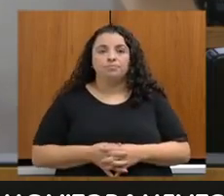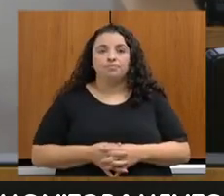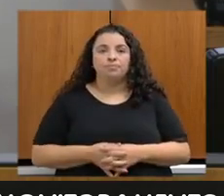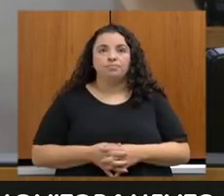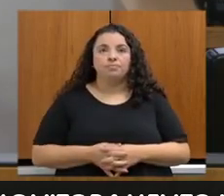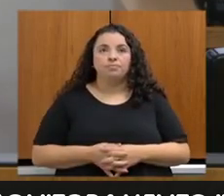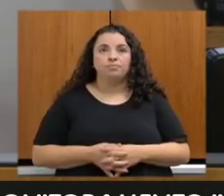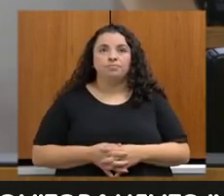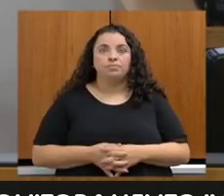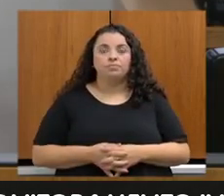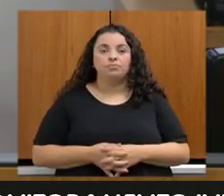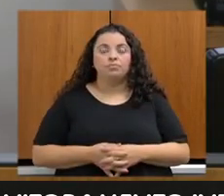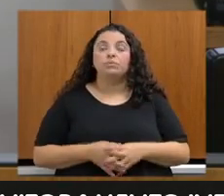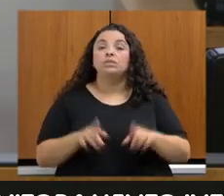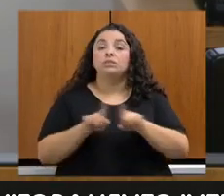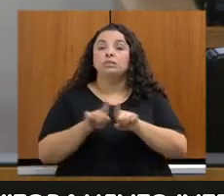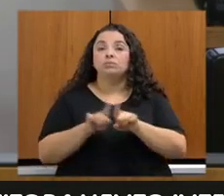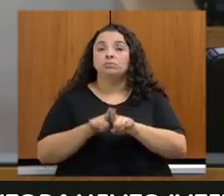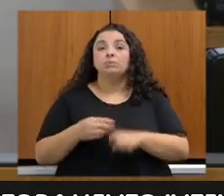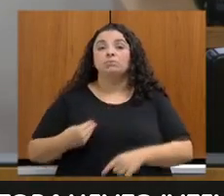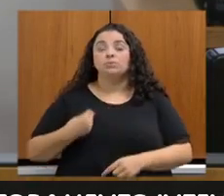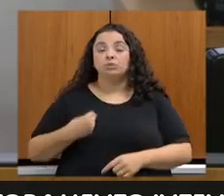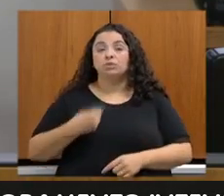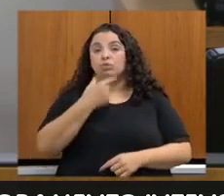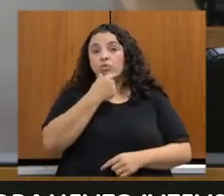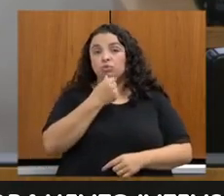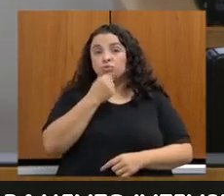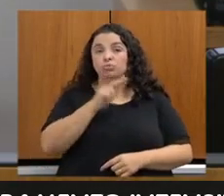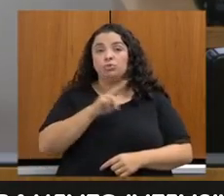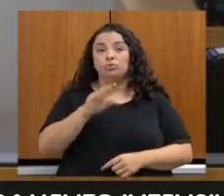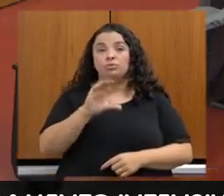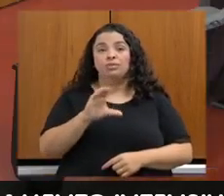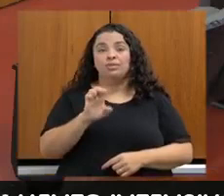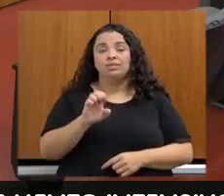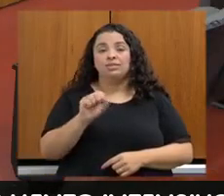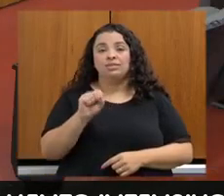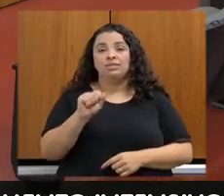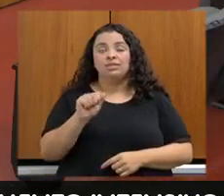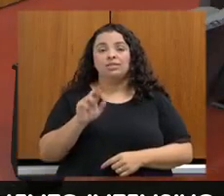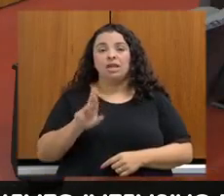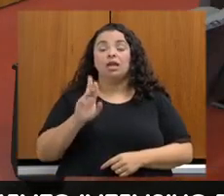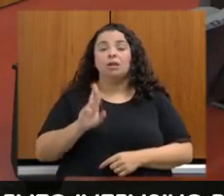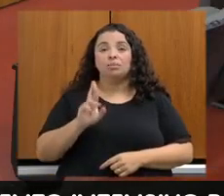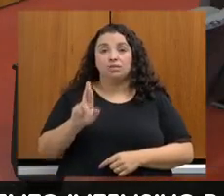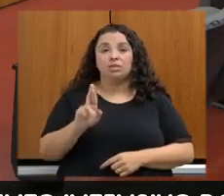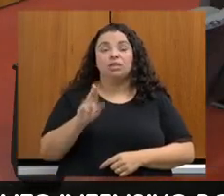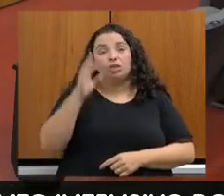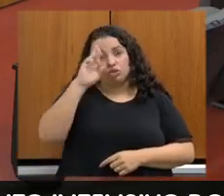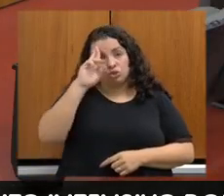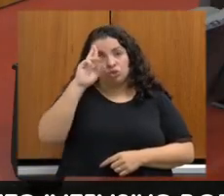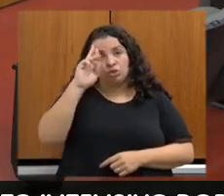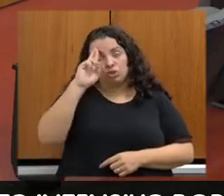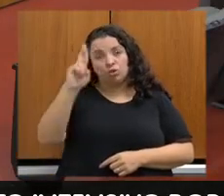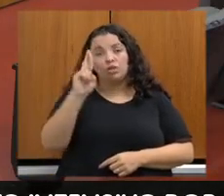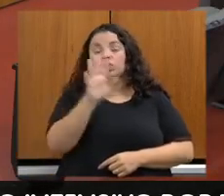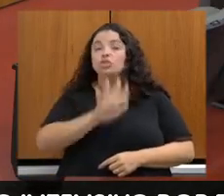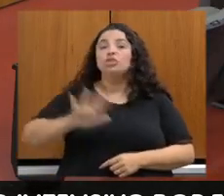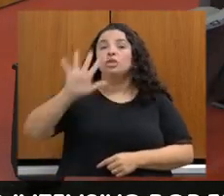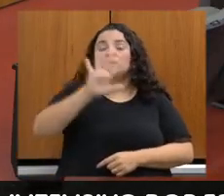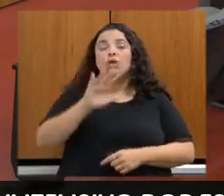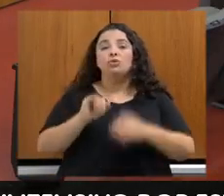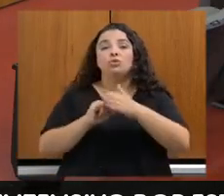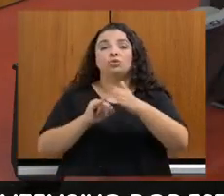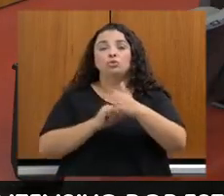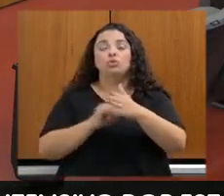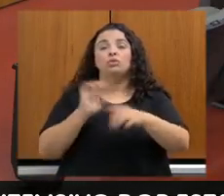Também presente o senhor César Augusto Fonseca e Cruz, representando aqui a diretoria-geral do Instituto Estadual de Florestas, IEF,